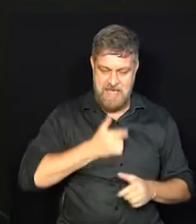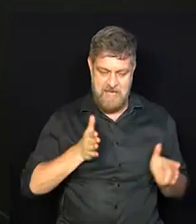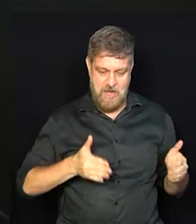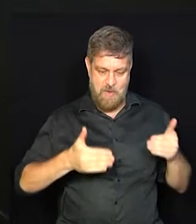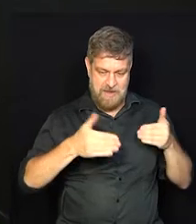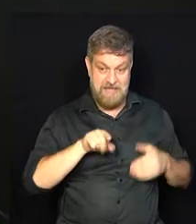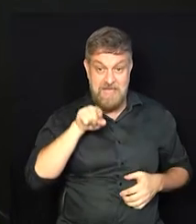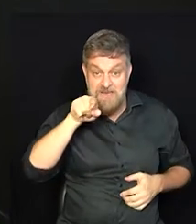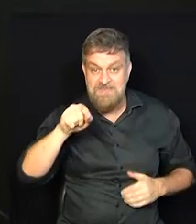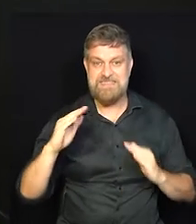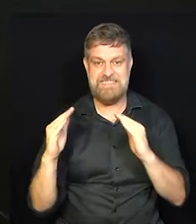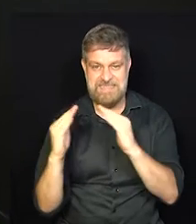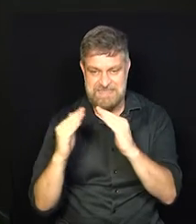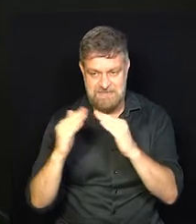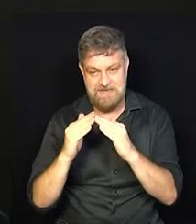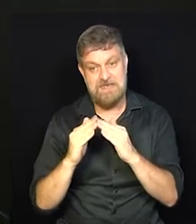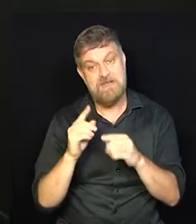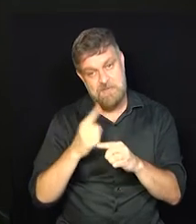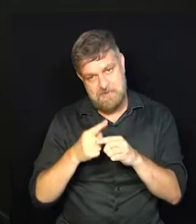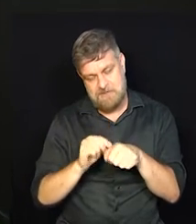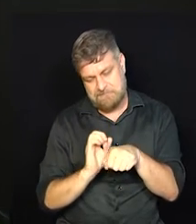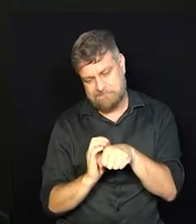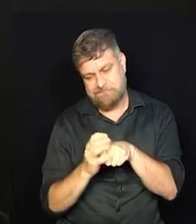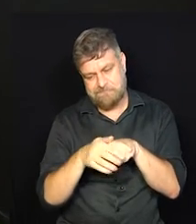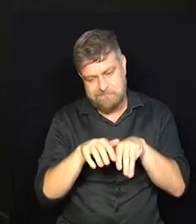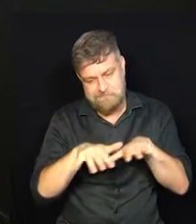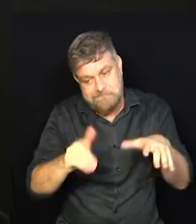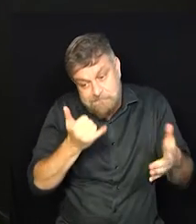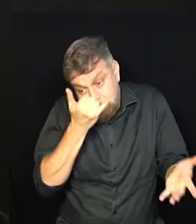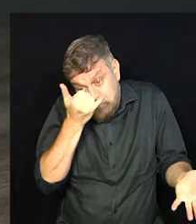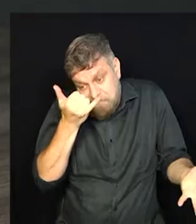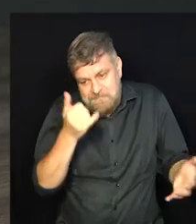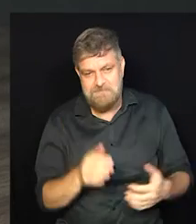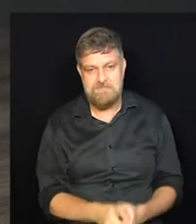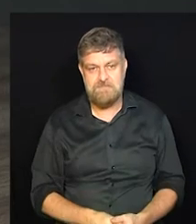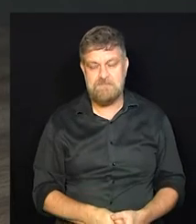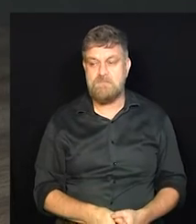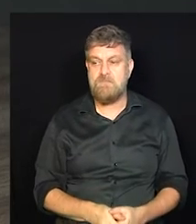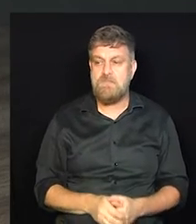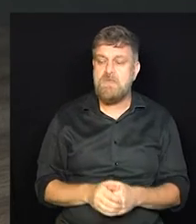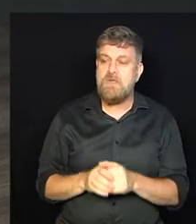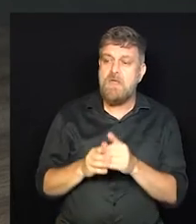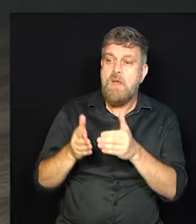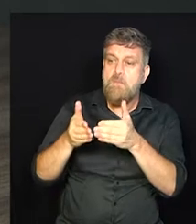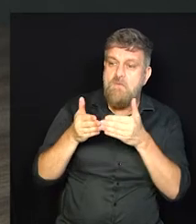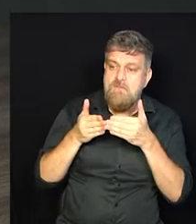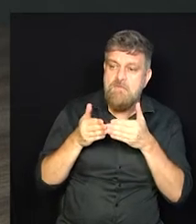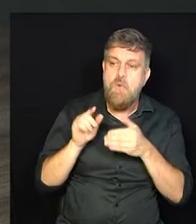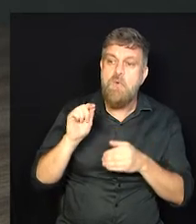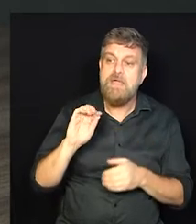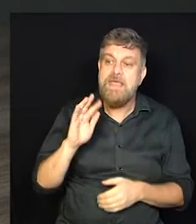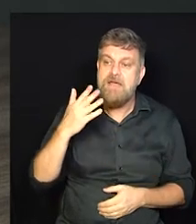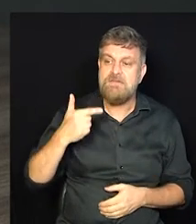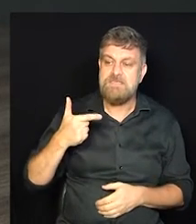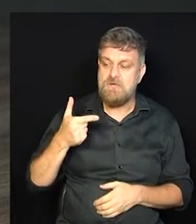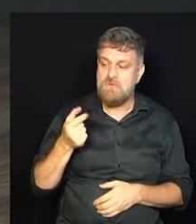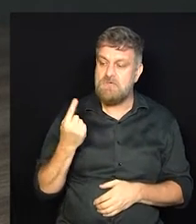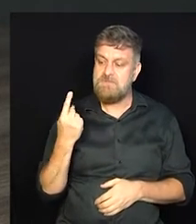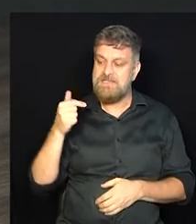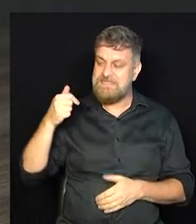casa, a gente está passando por esse momento de pandemia. E conta para a gente o que aconteceu desde